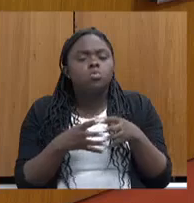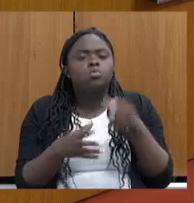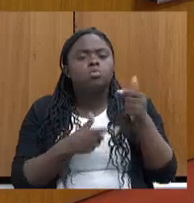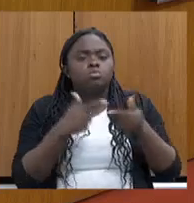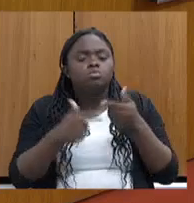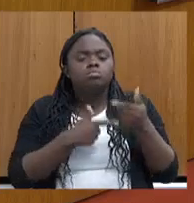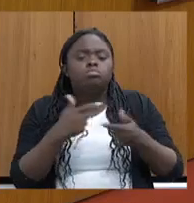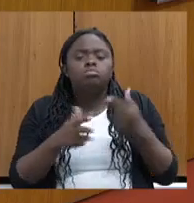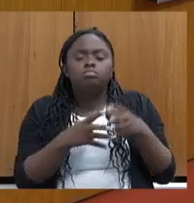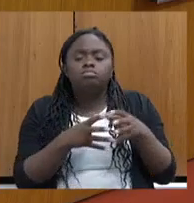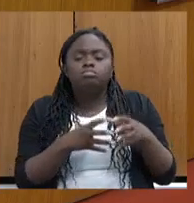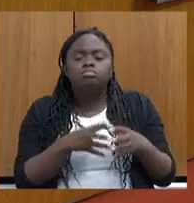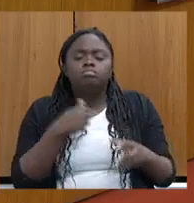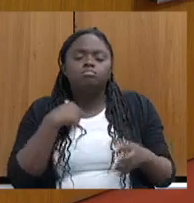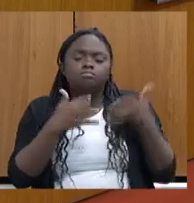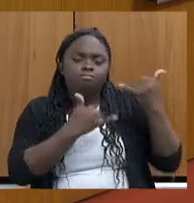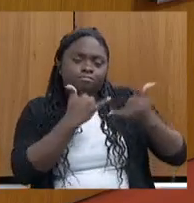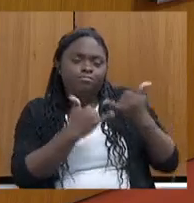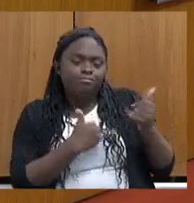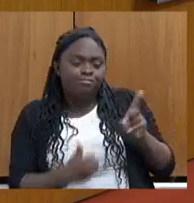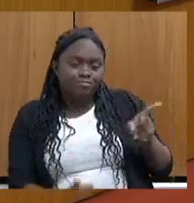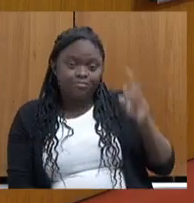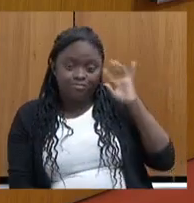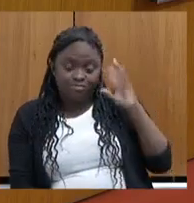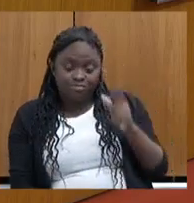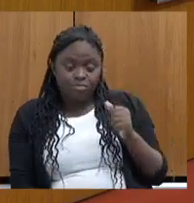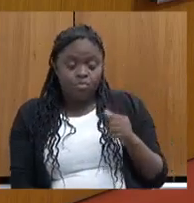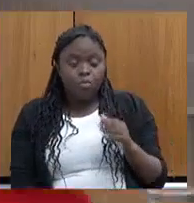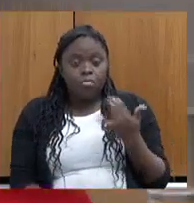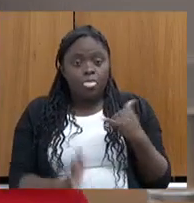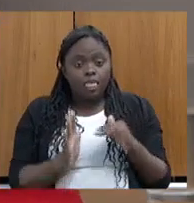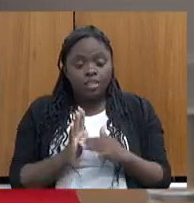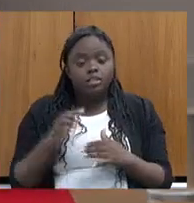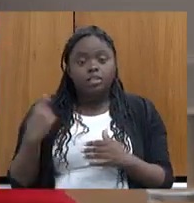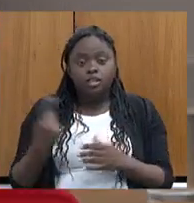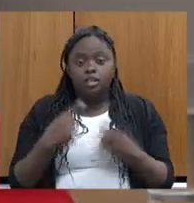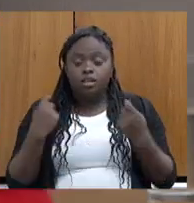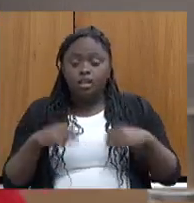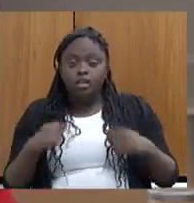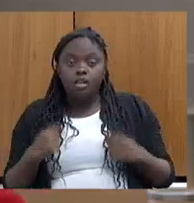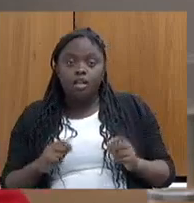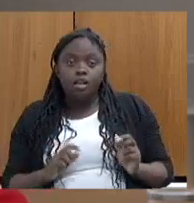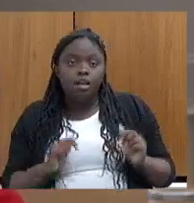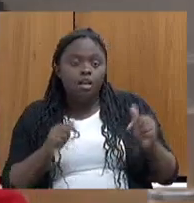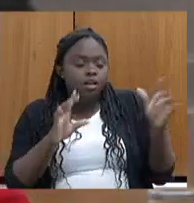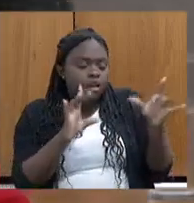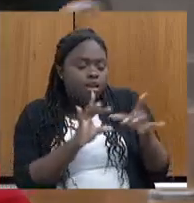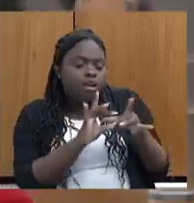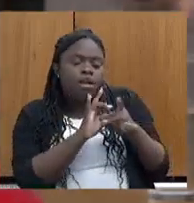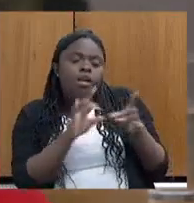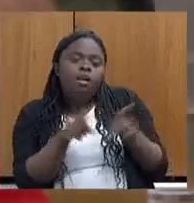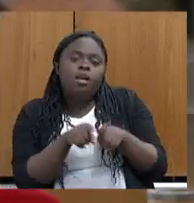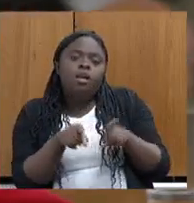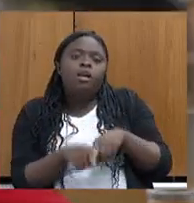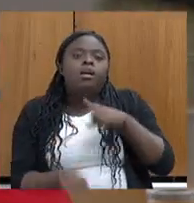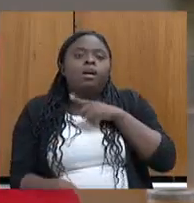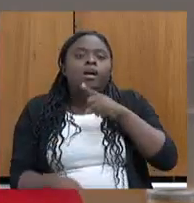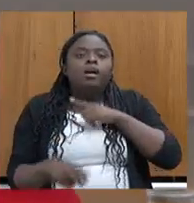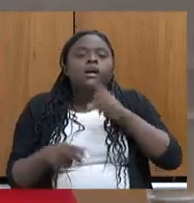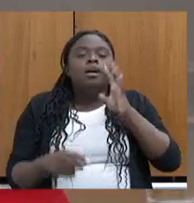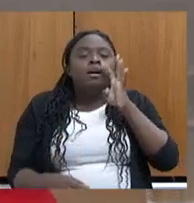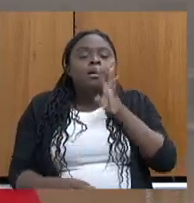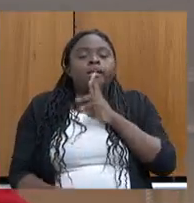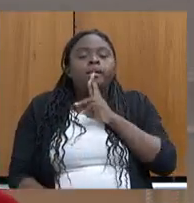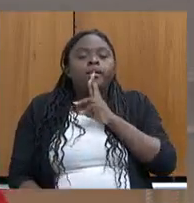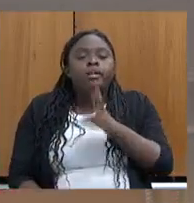eu até brinco lá. Eu acho que as nossas necessidades fazem nos unir e também ter soluções criativas.